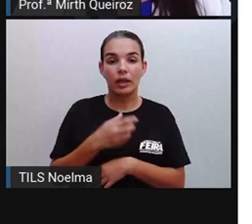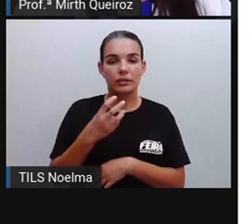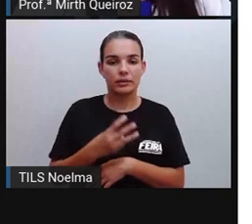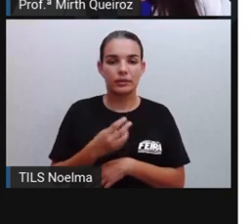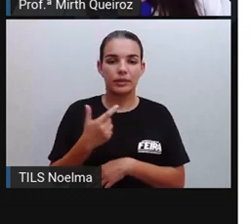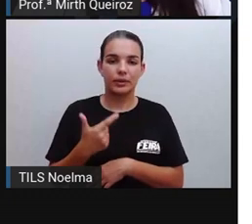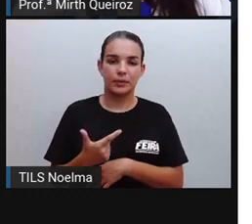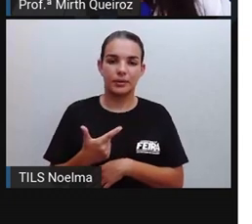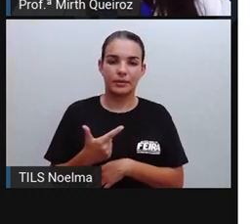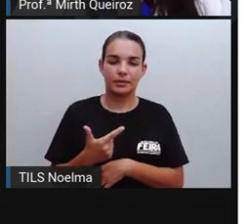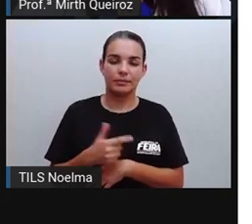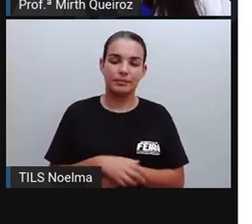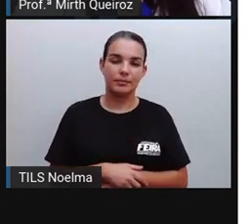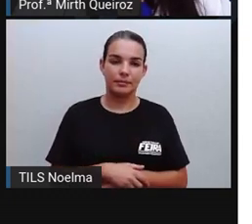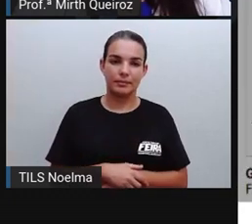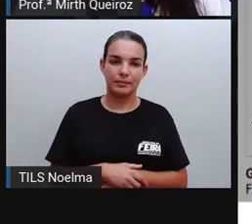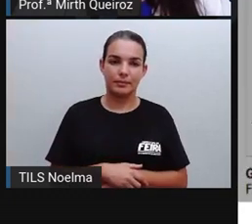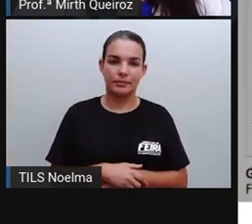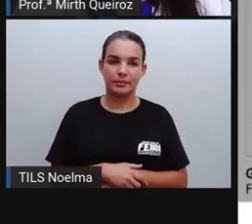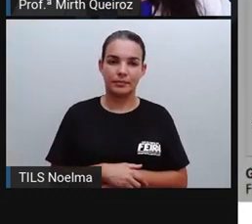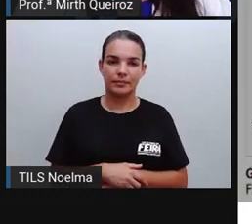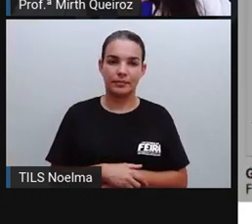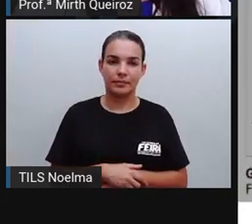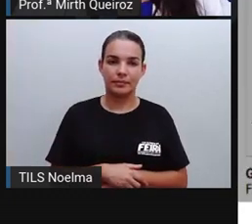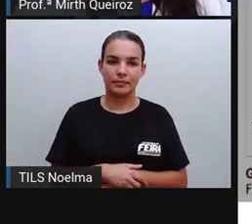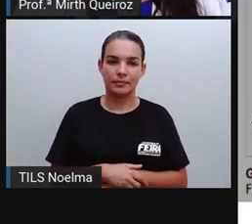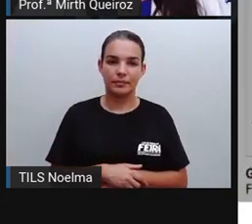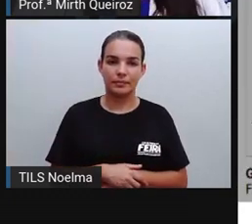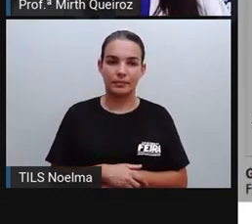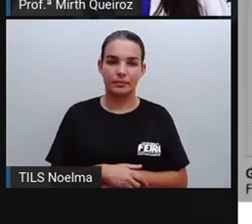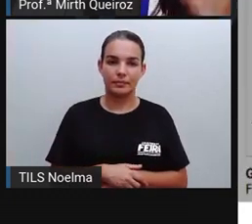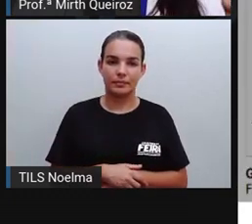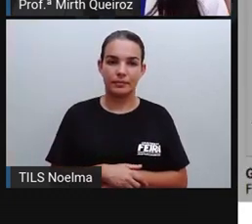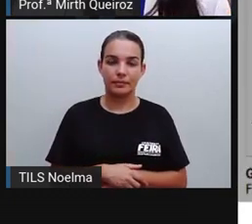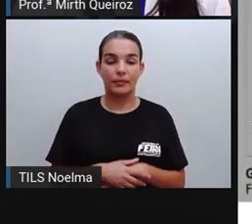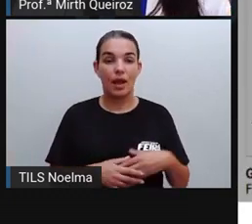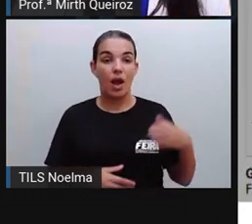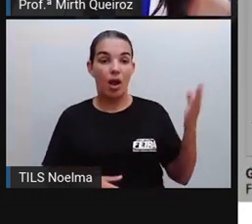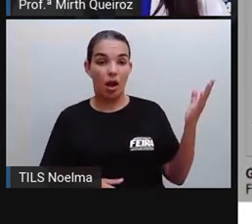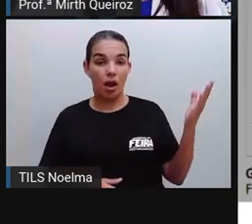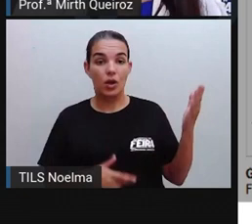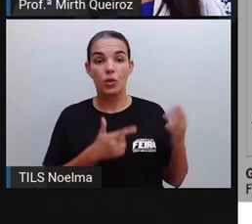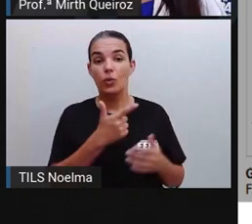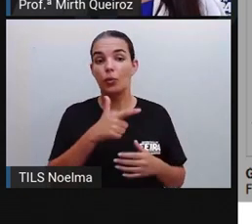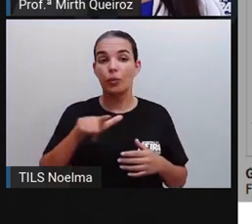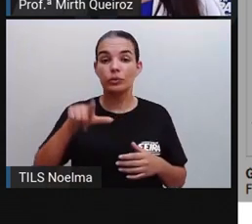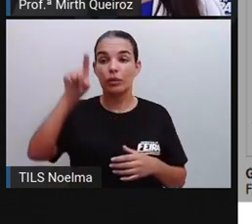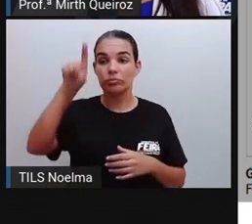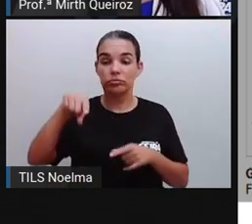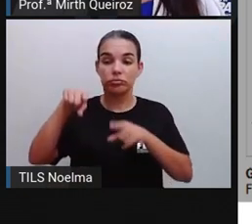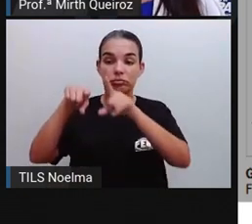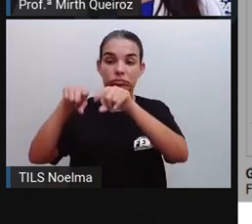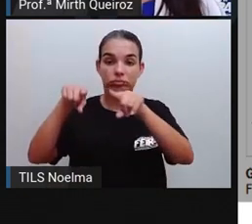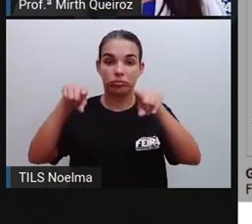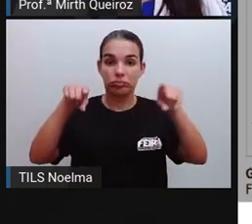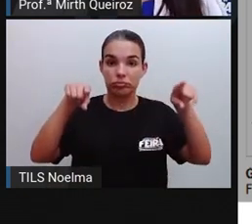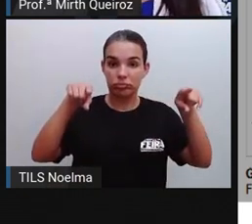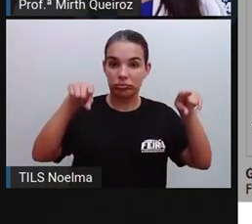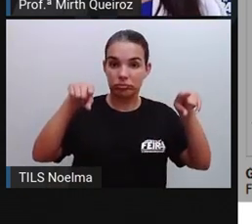32 casos que estão esperando aí o resultado. Olha outro gráfico. Aqui nós temos